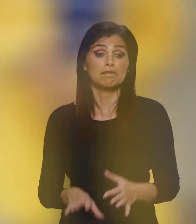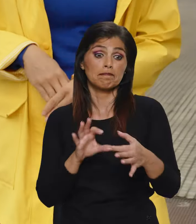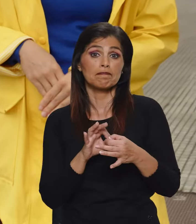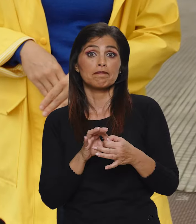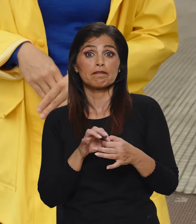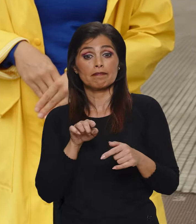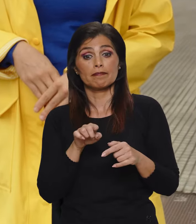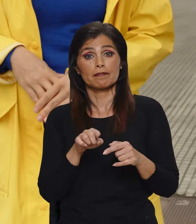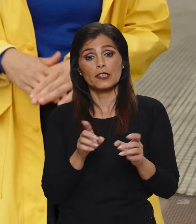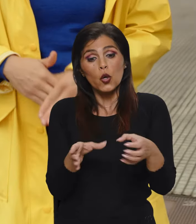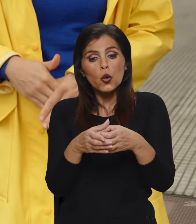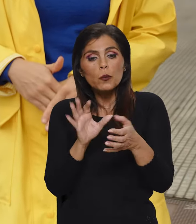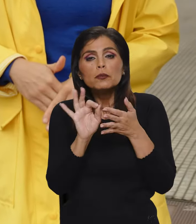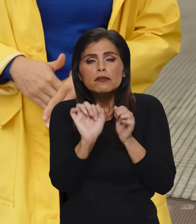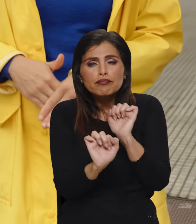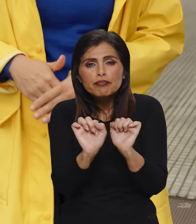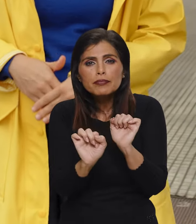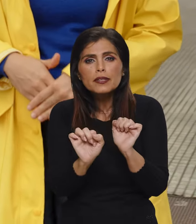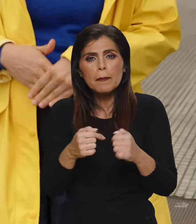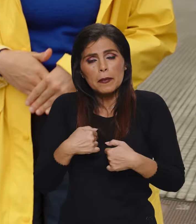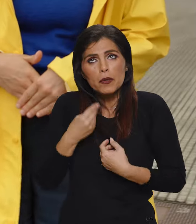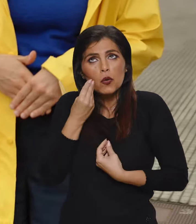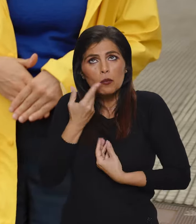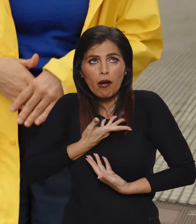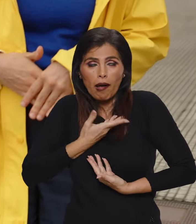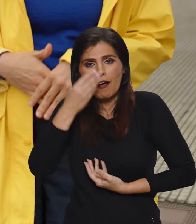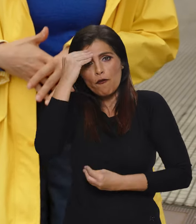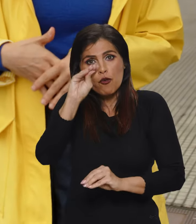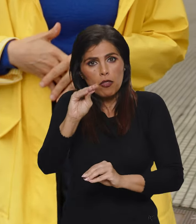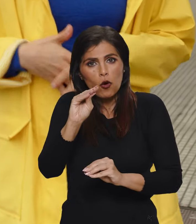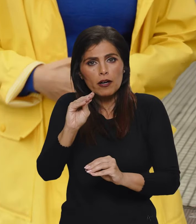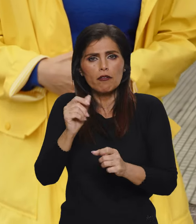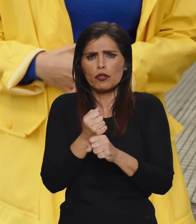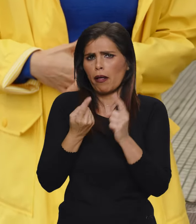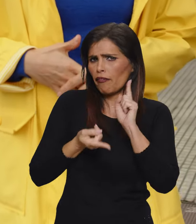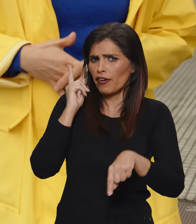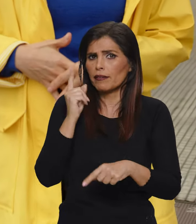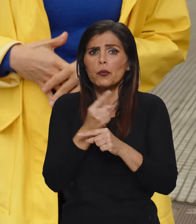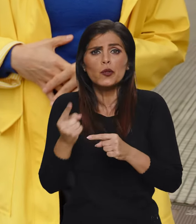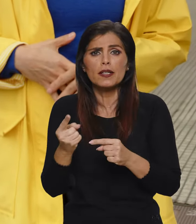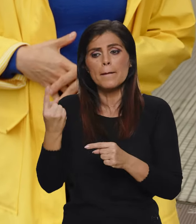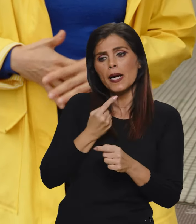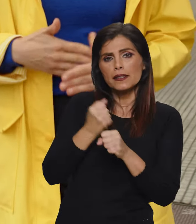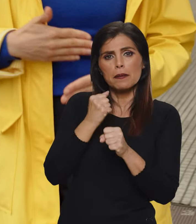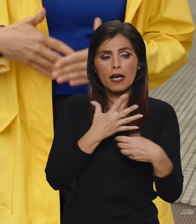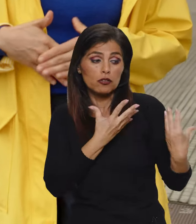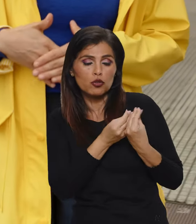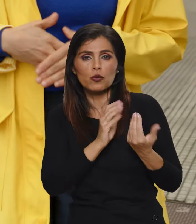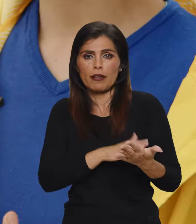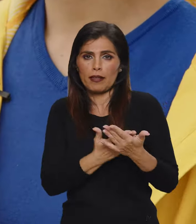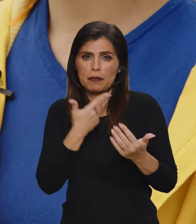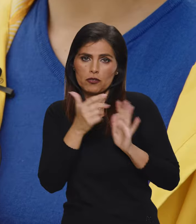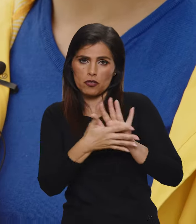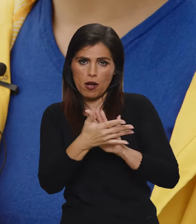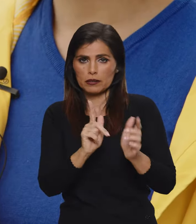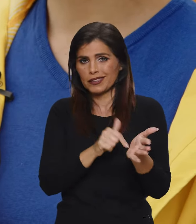Em relação a este grupo muito específico, para mim como formadora, foi um trabalho diferente porque tínhamos que trabalhar sempre